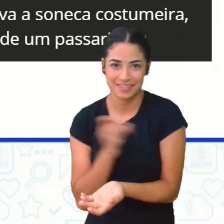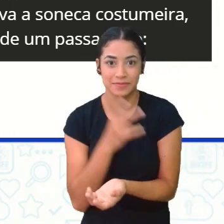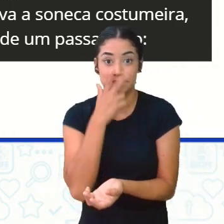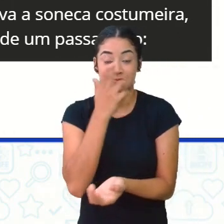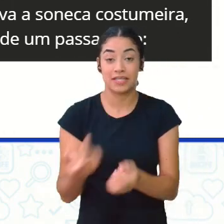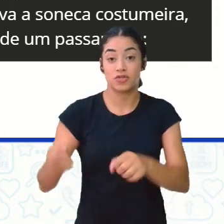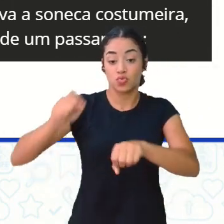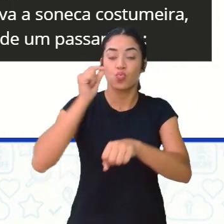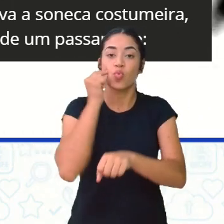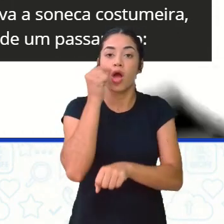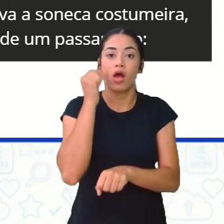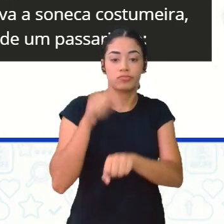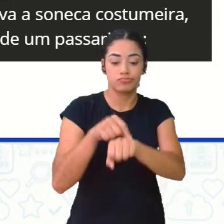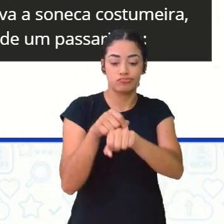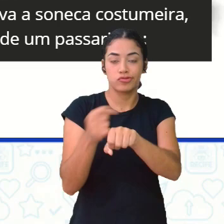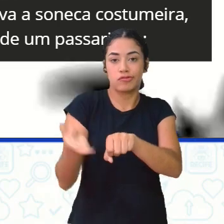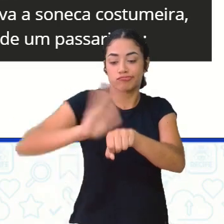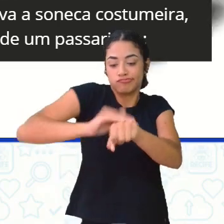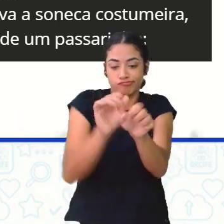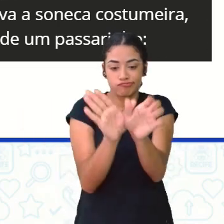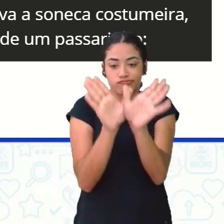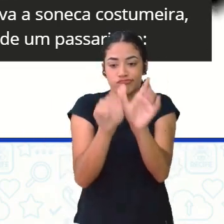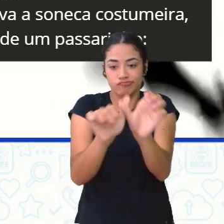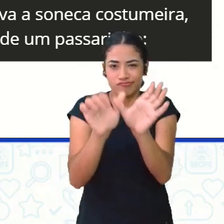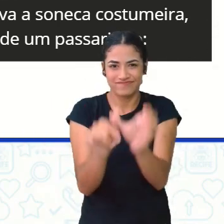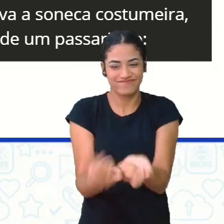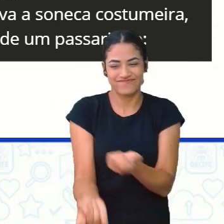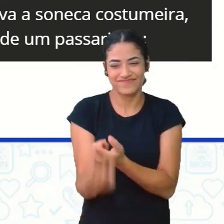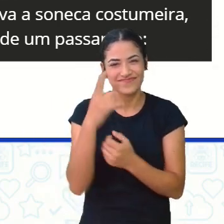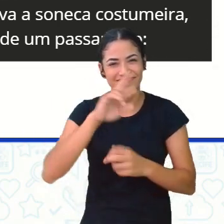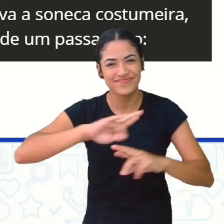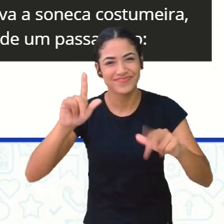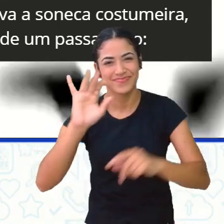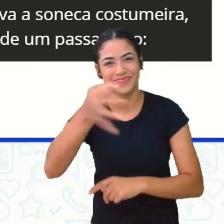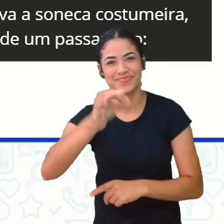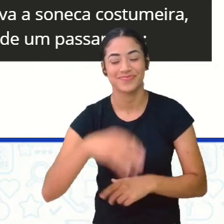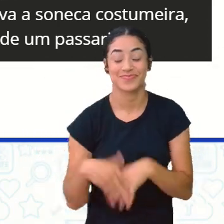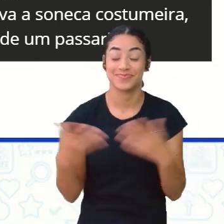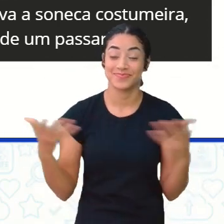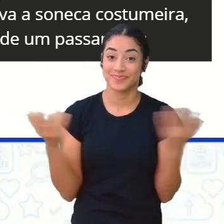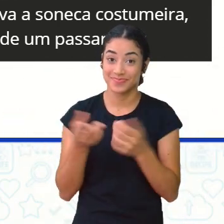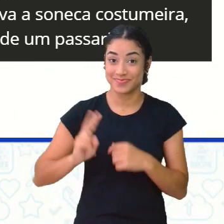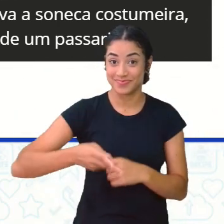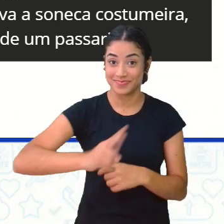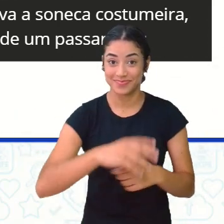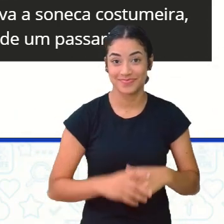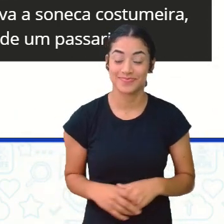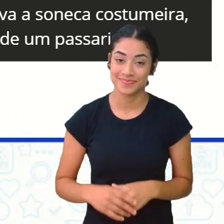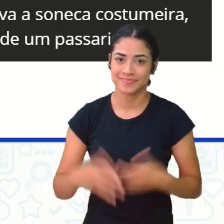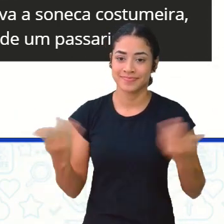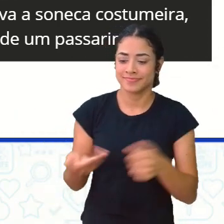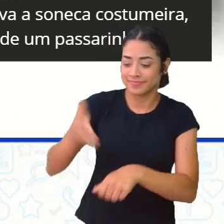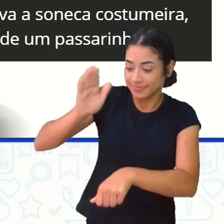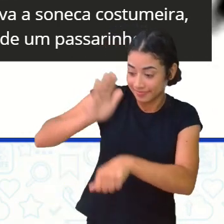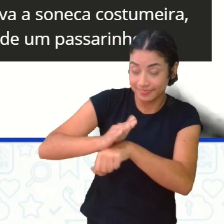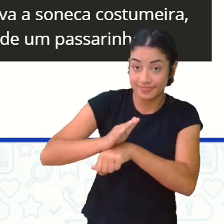rato que voava. E é peculiar essa comparação, né? E aí a gente continua. Uma tarde,